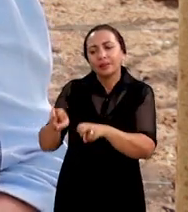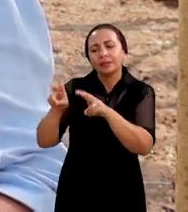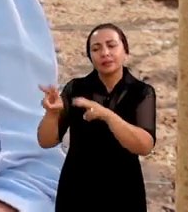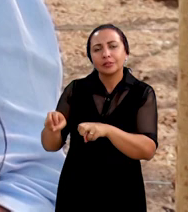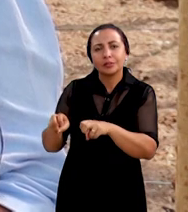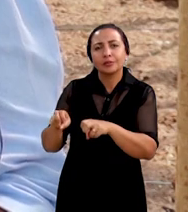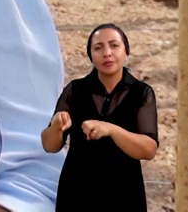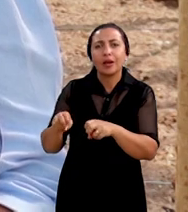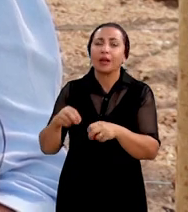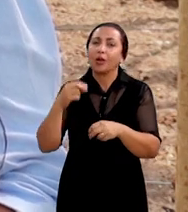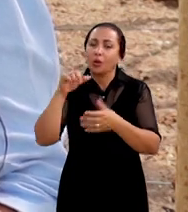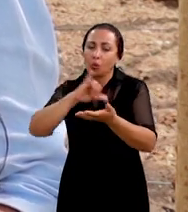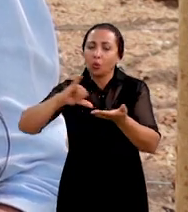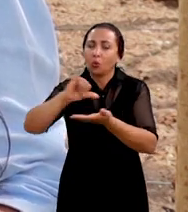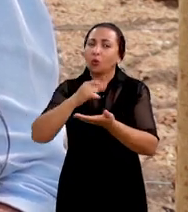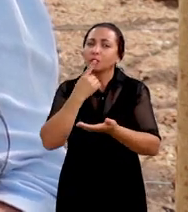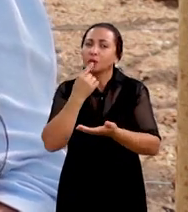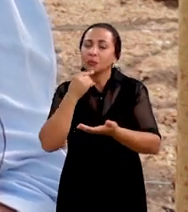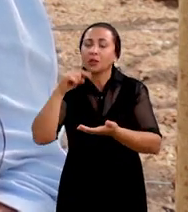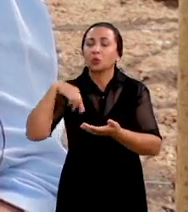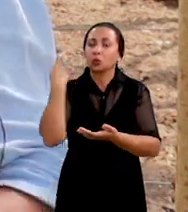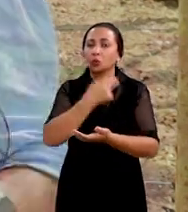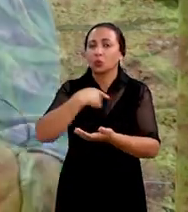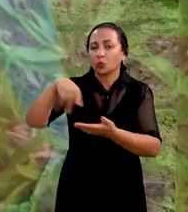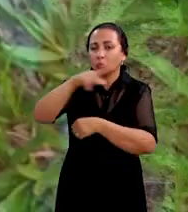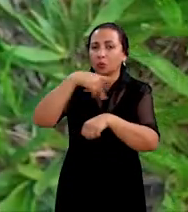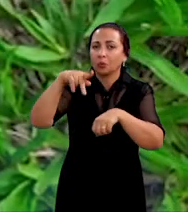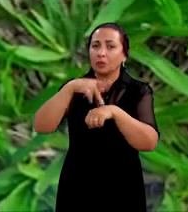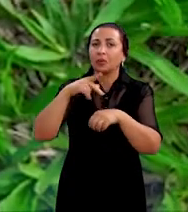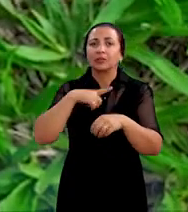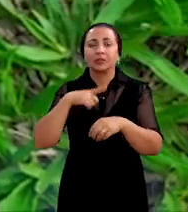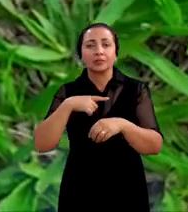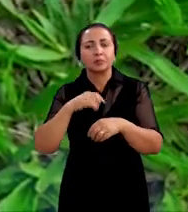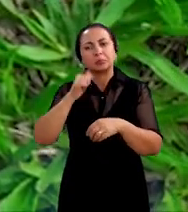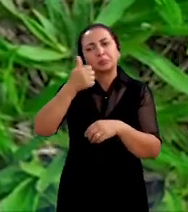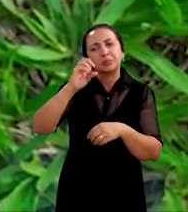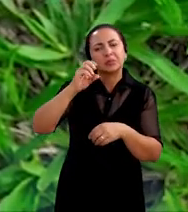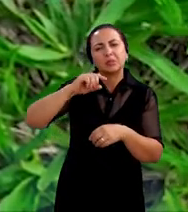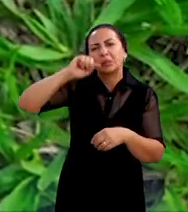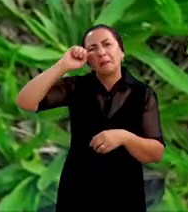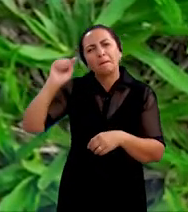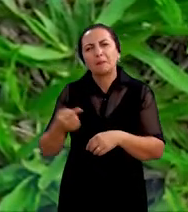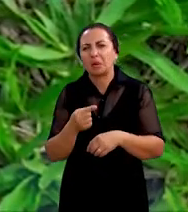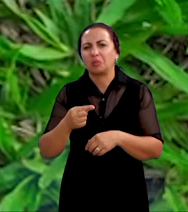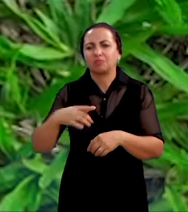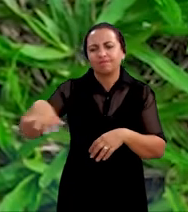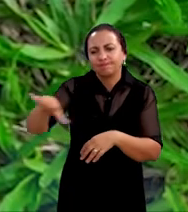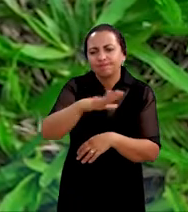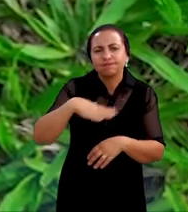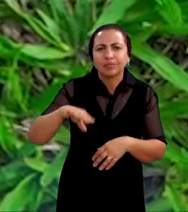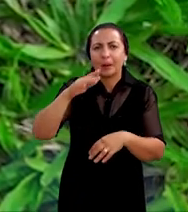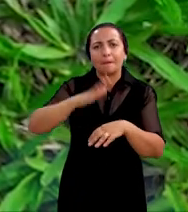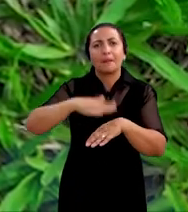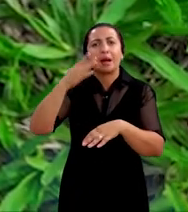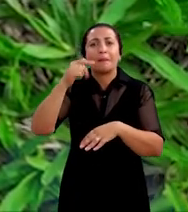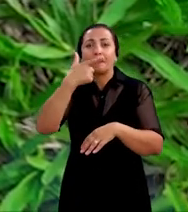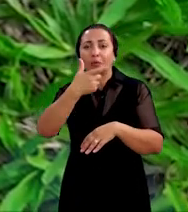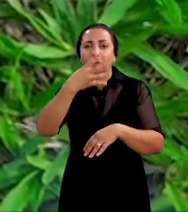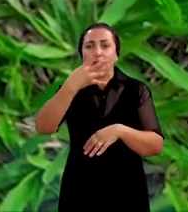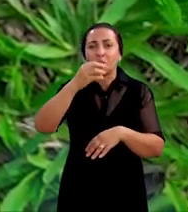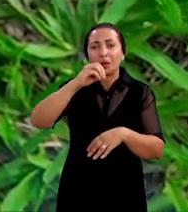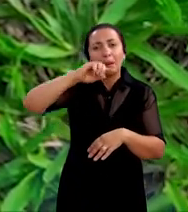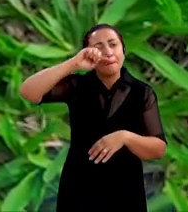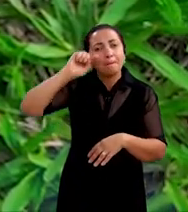cultivo e produção do Dendê no nosso país saindo em torno de 100 mil hectares cultivados para 240